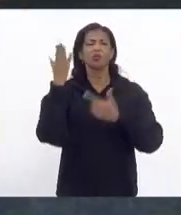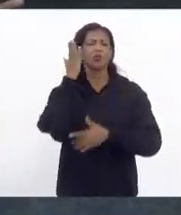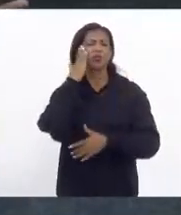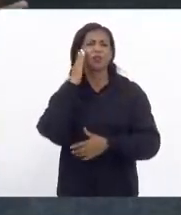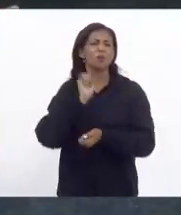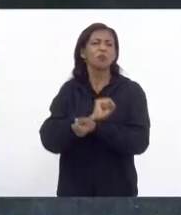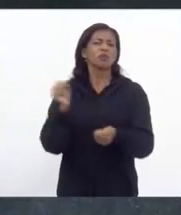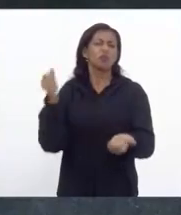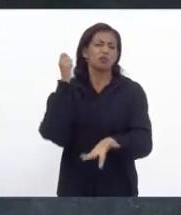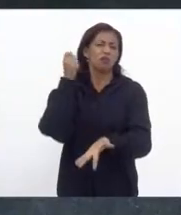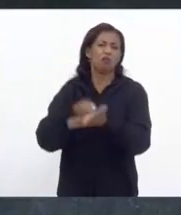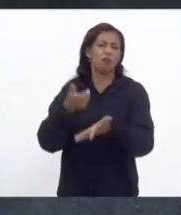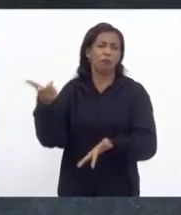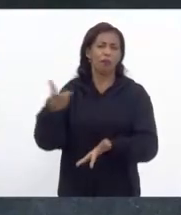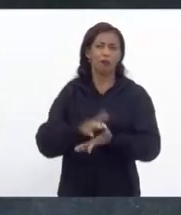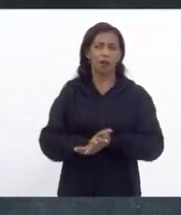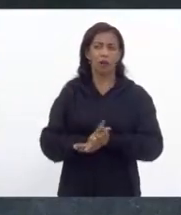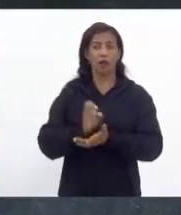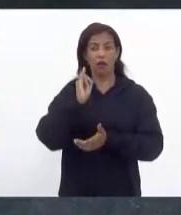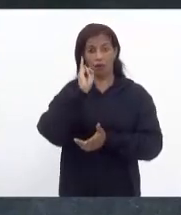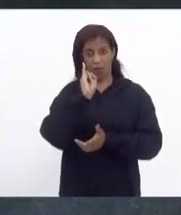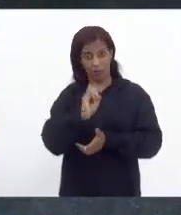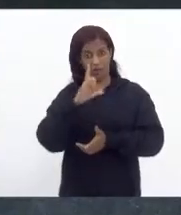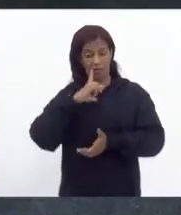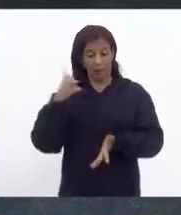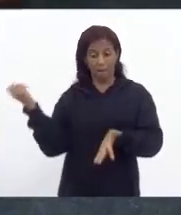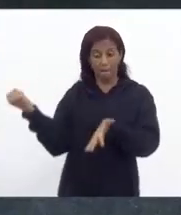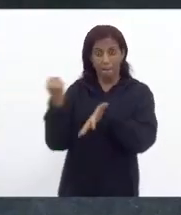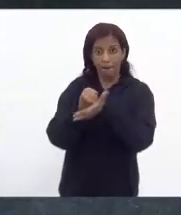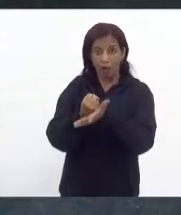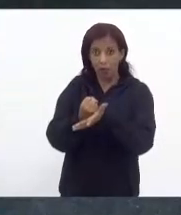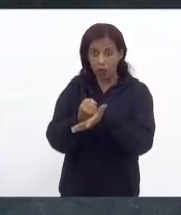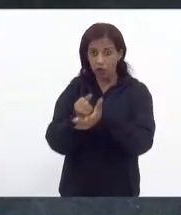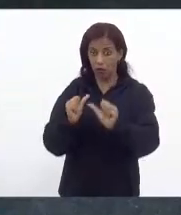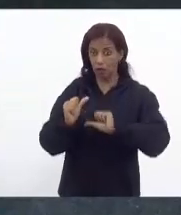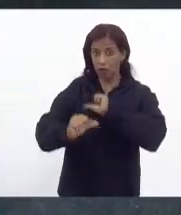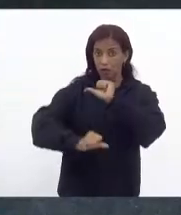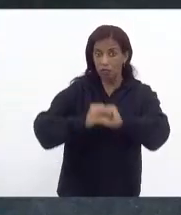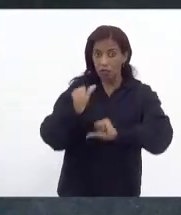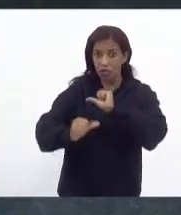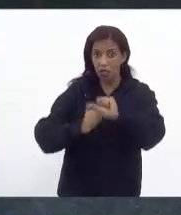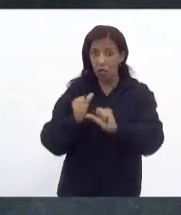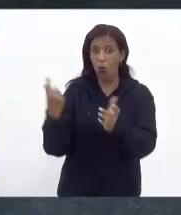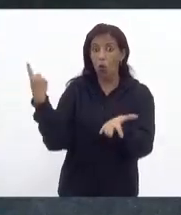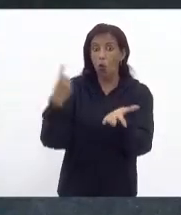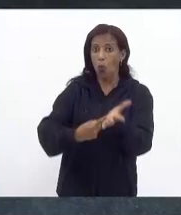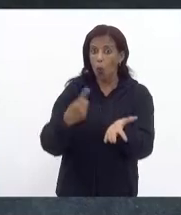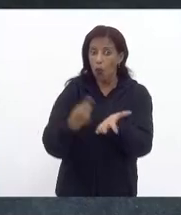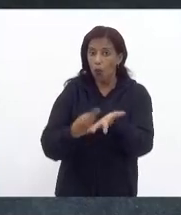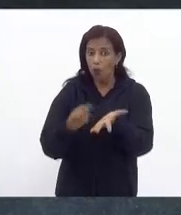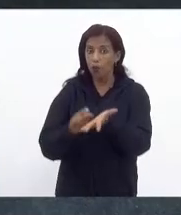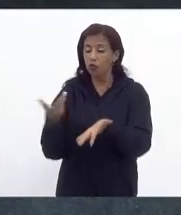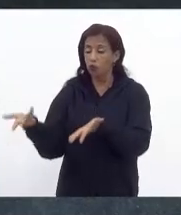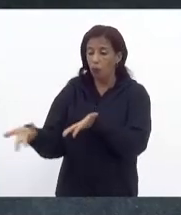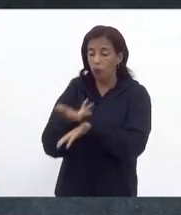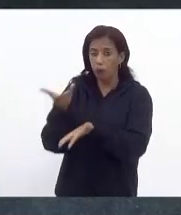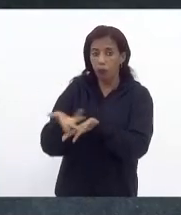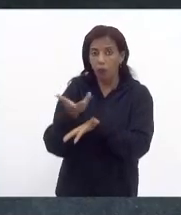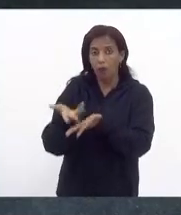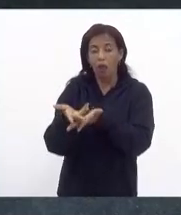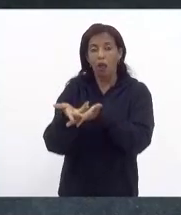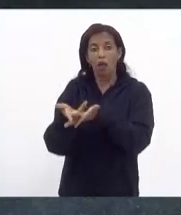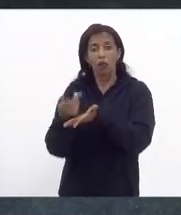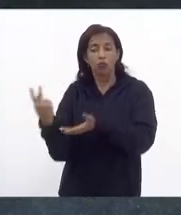impagável agora se houver uma pactuação para que ela seja transformada em compromisso de investimentos daquele valor